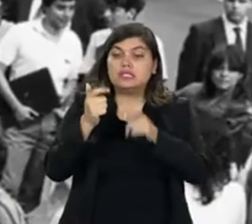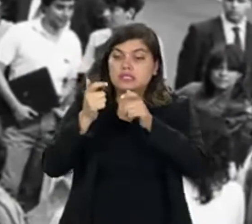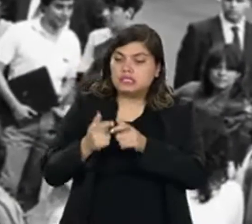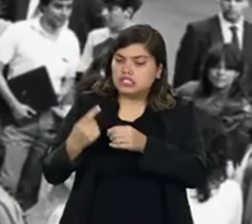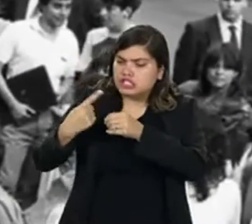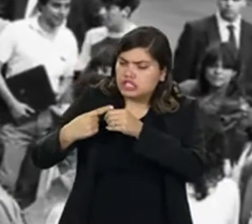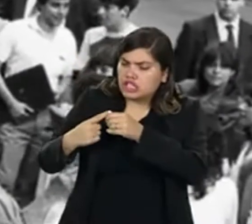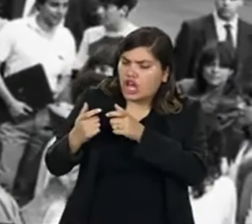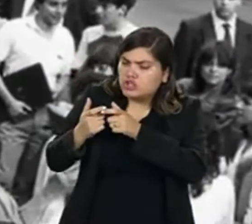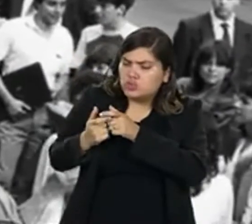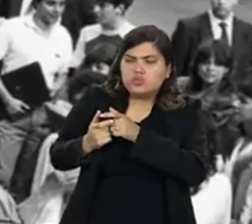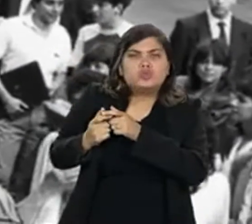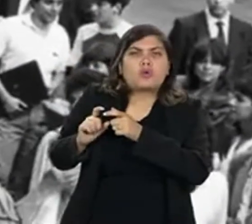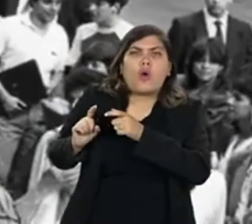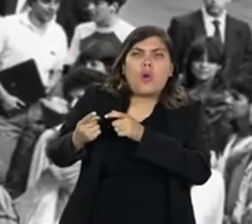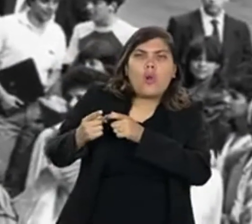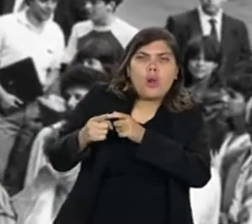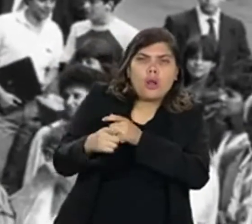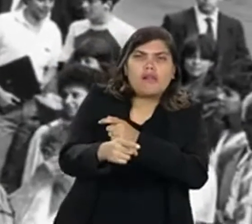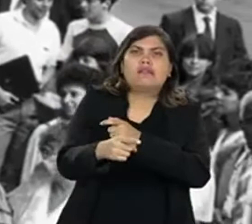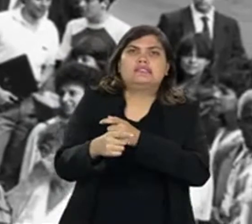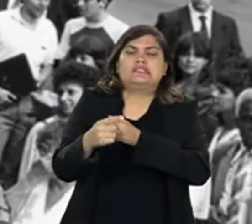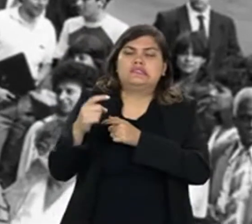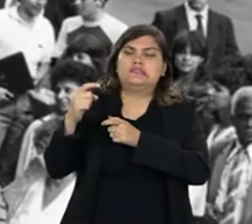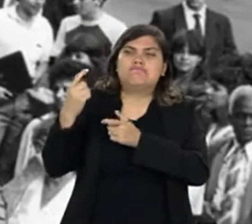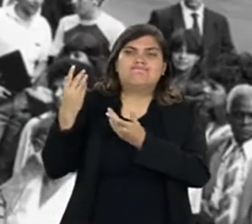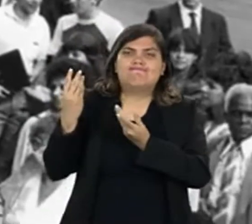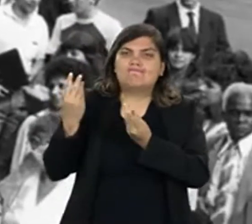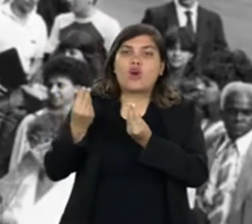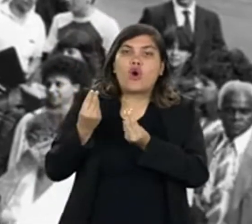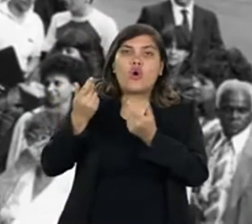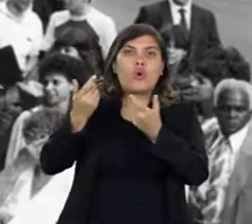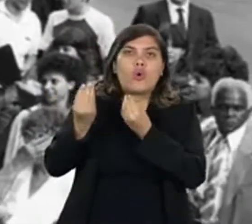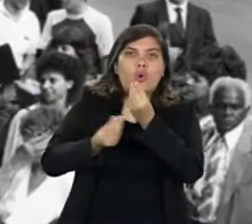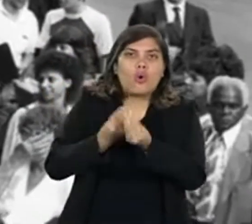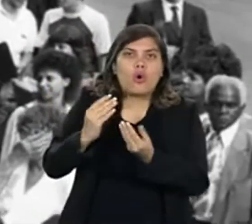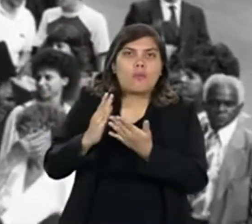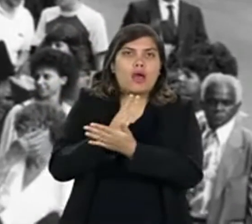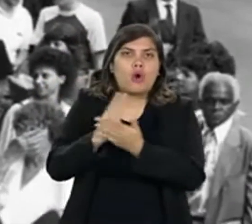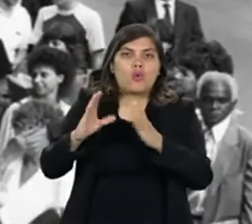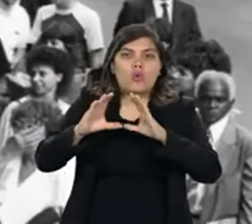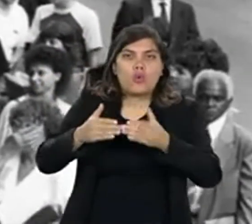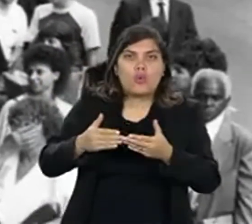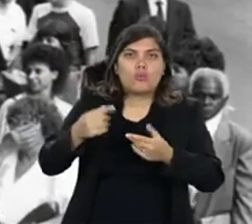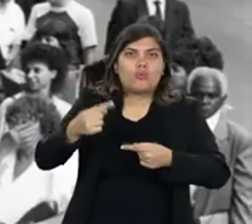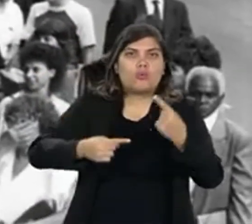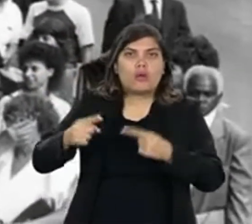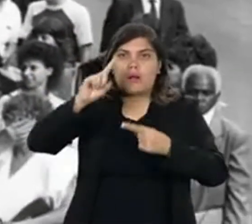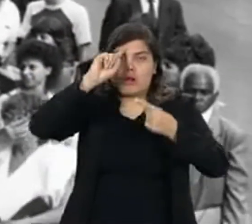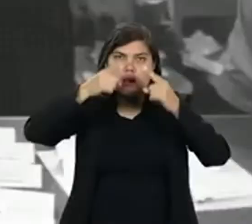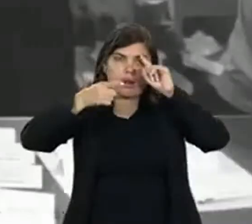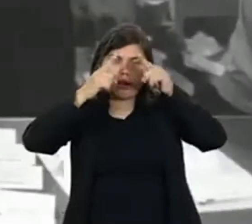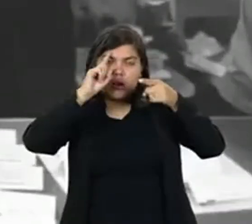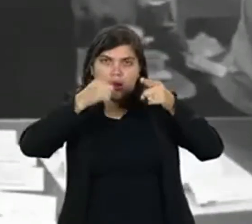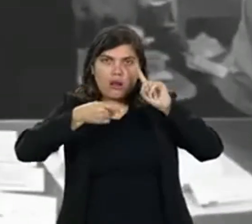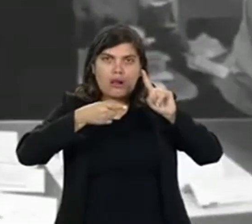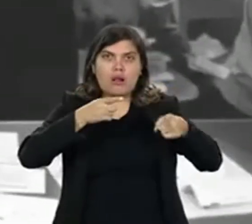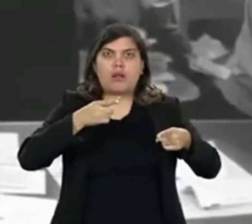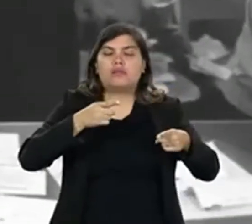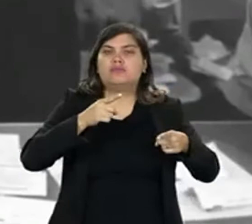Brasil, nos grotões do Brasil, como certos grupos políticos dominavam